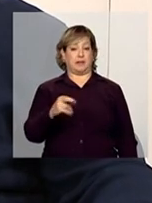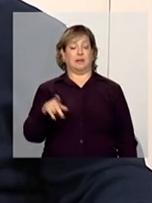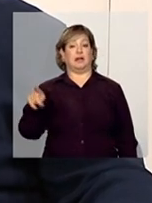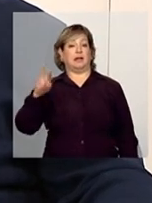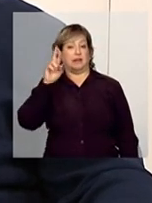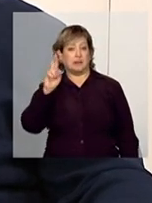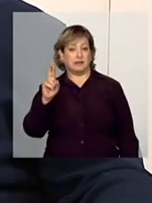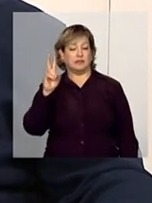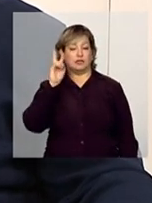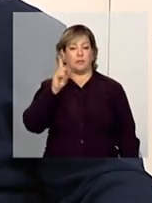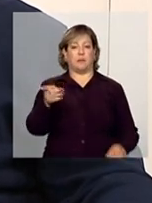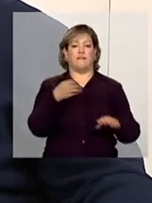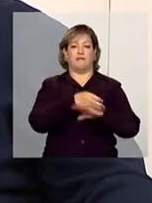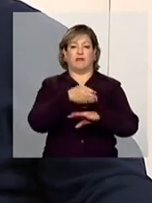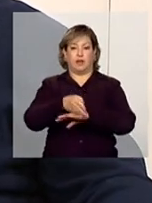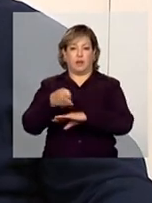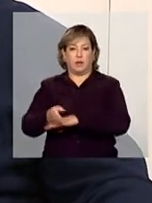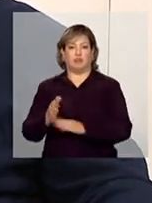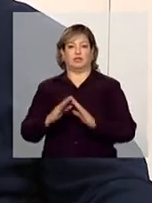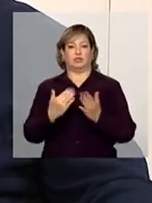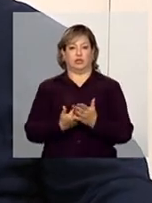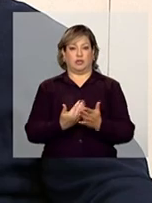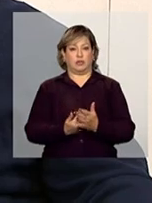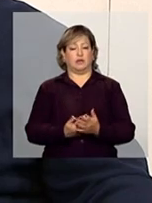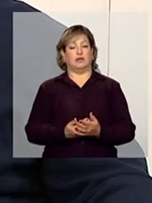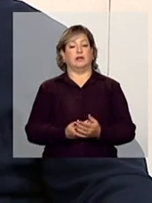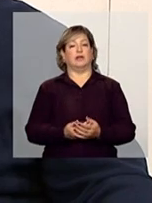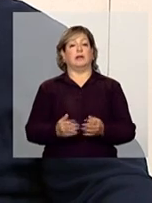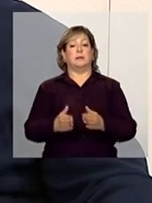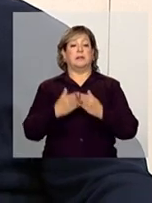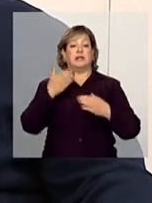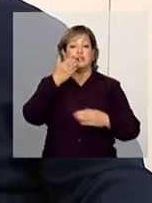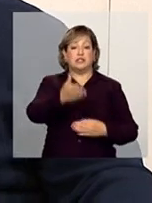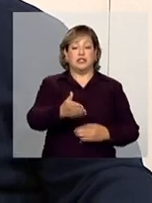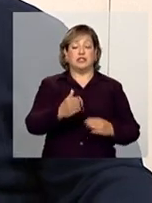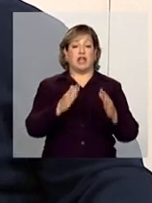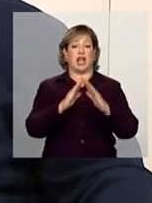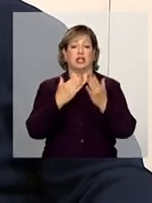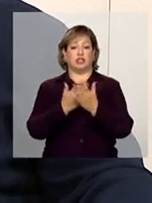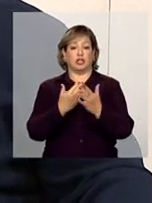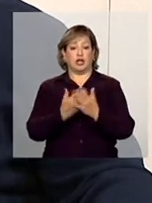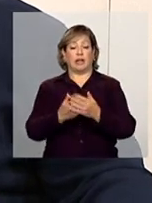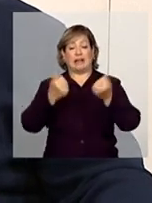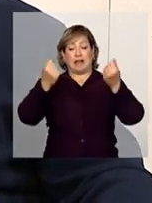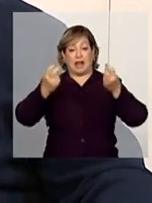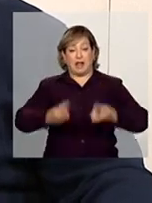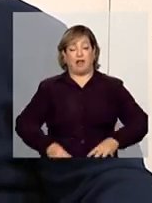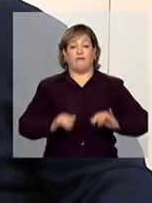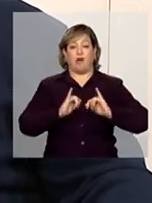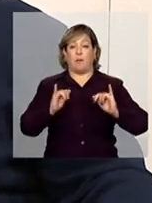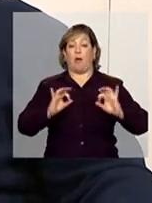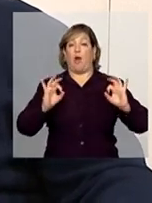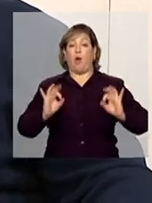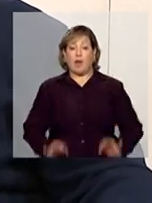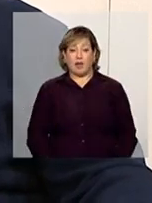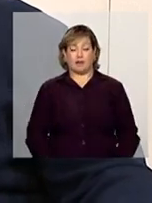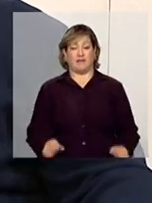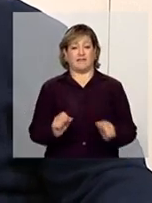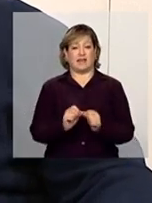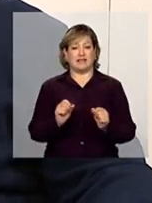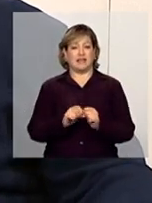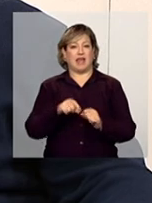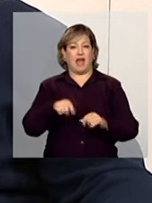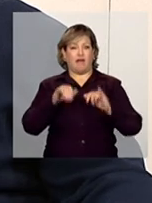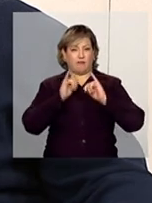escolar, providenciar junto à escola uma declaração com a informação correta, fazer essa